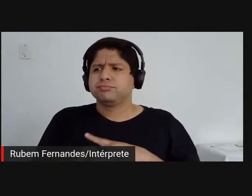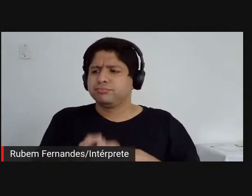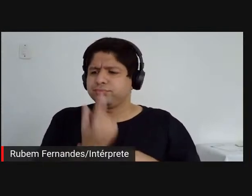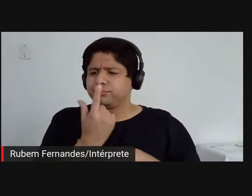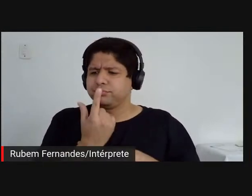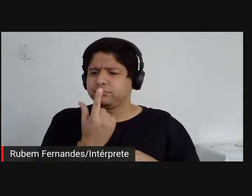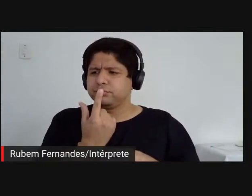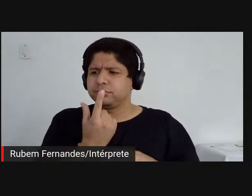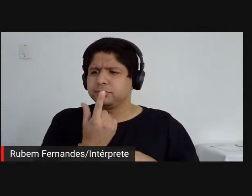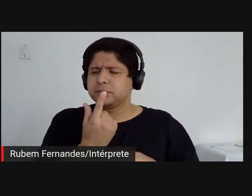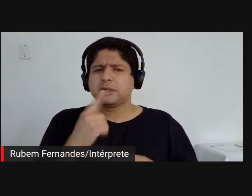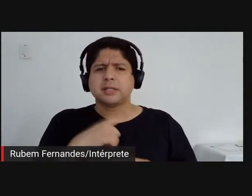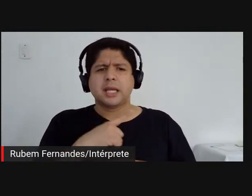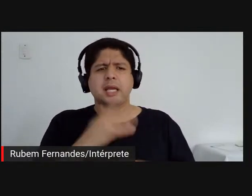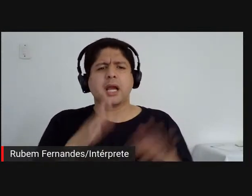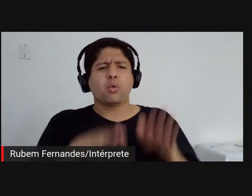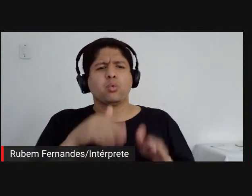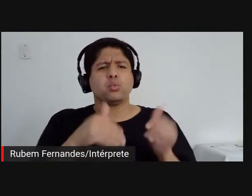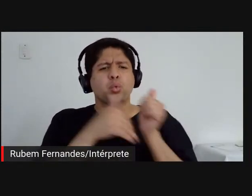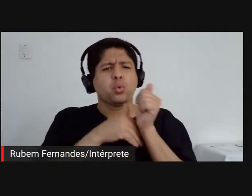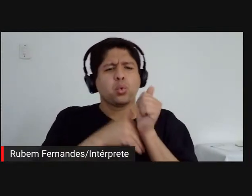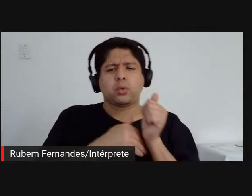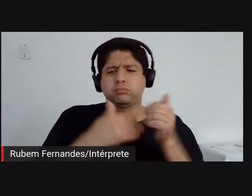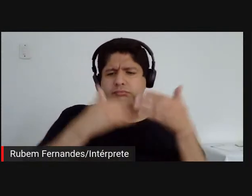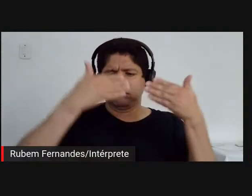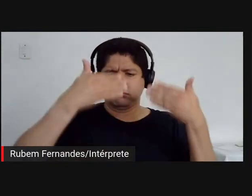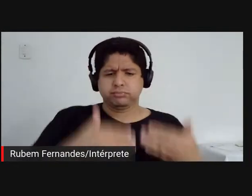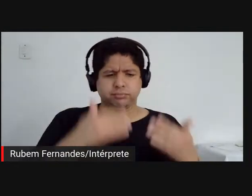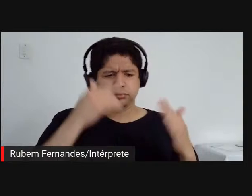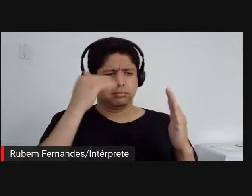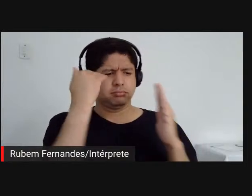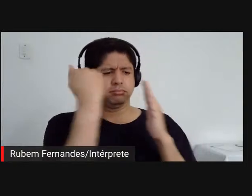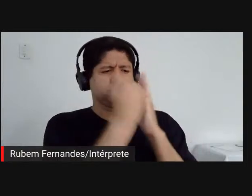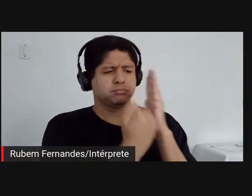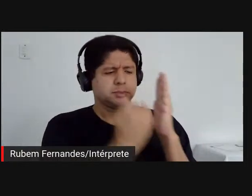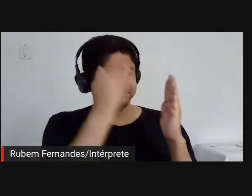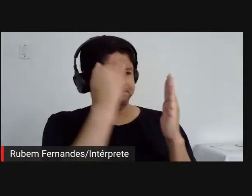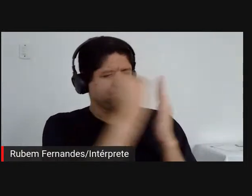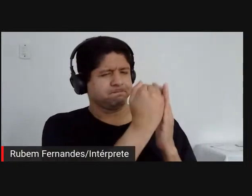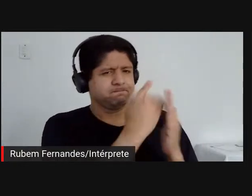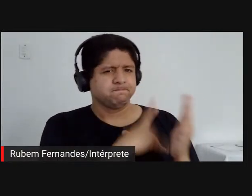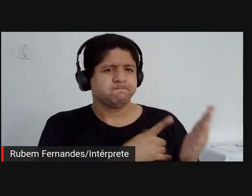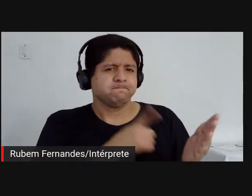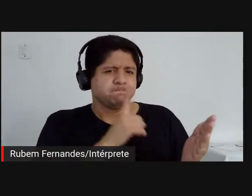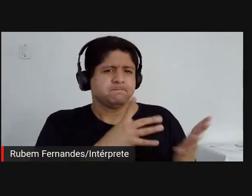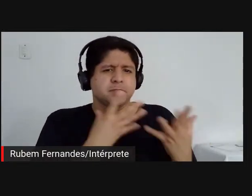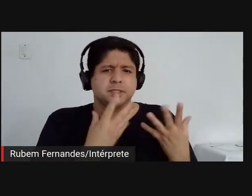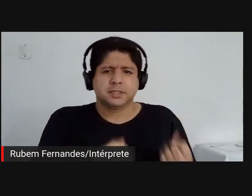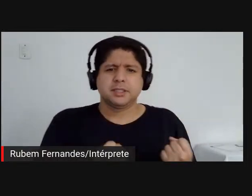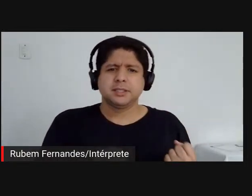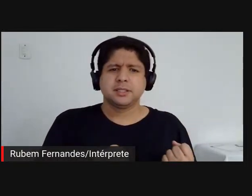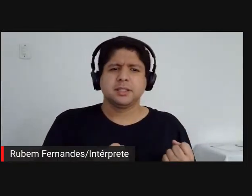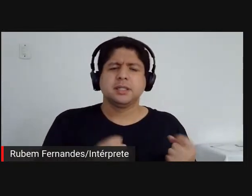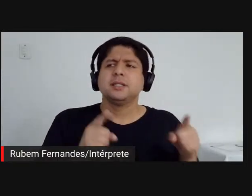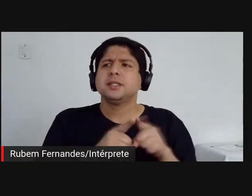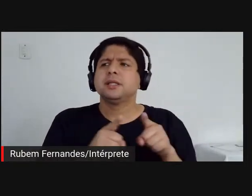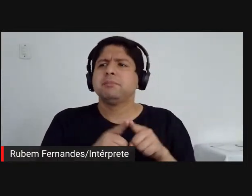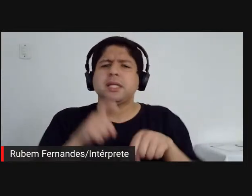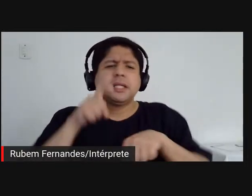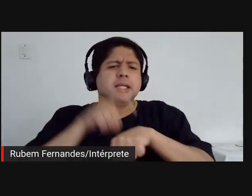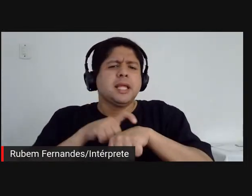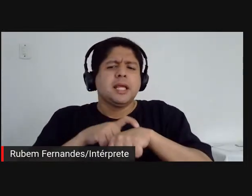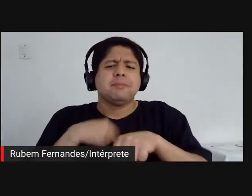certos códigos que a gente segue, certas maneiras de lidar com o nosso tempo.